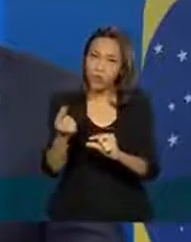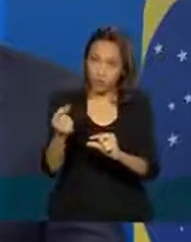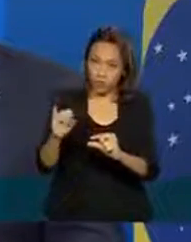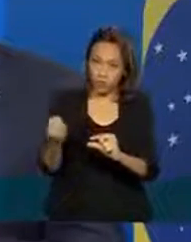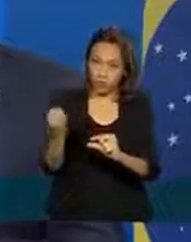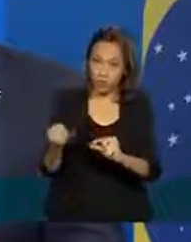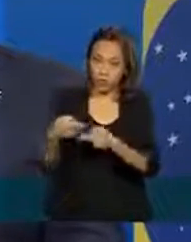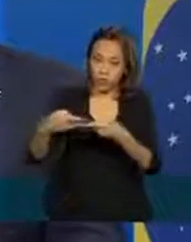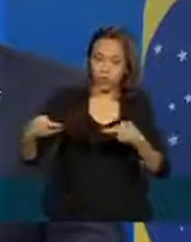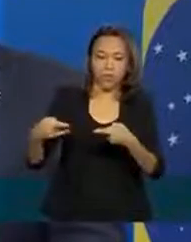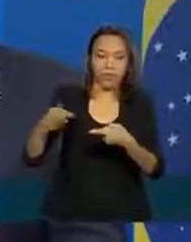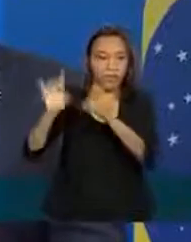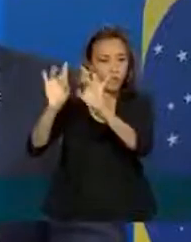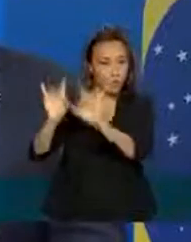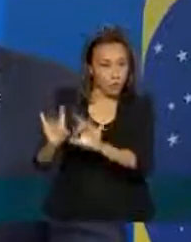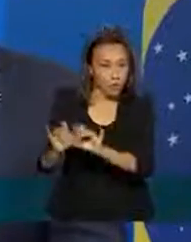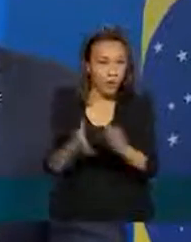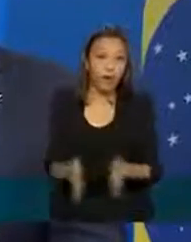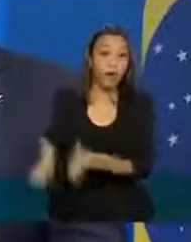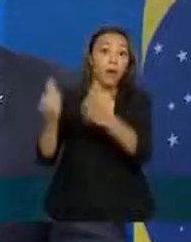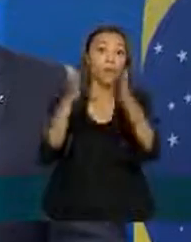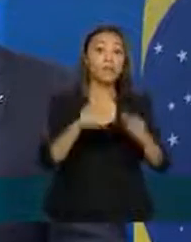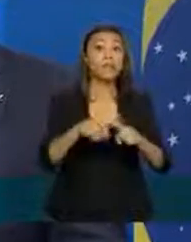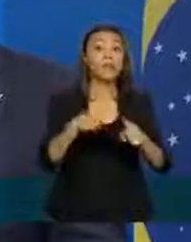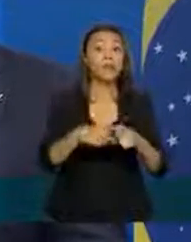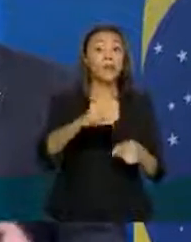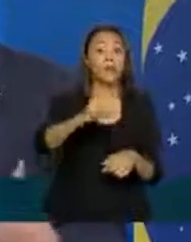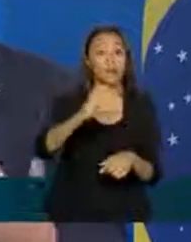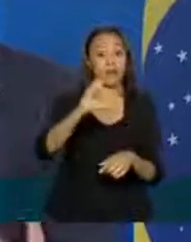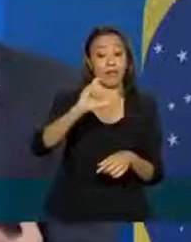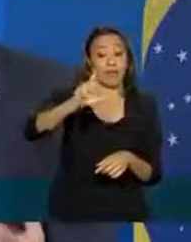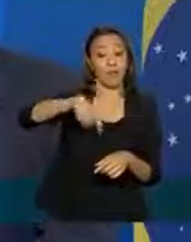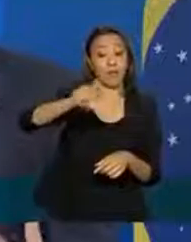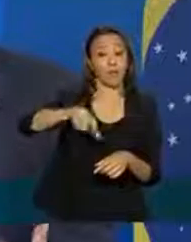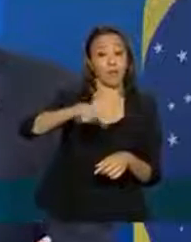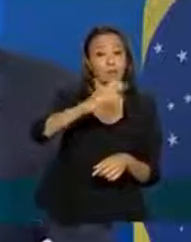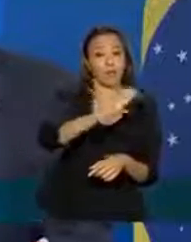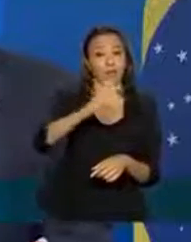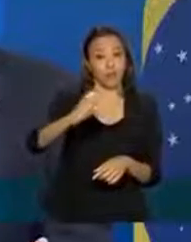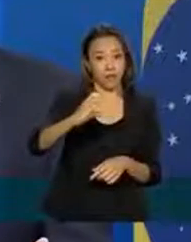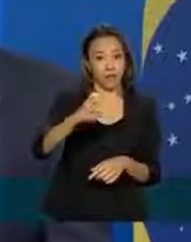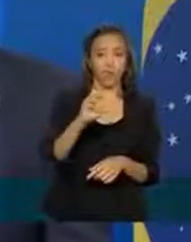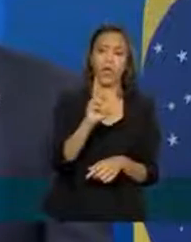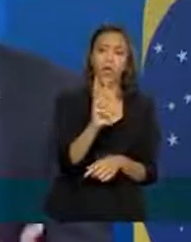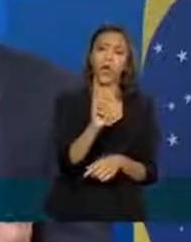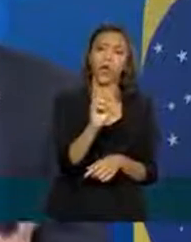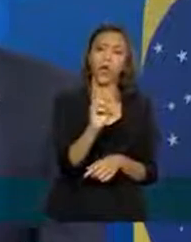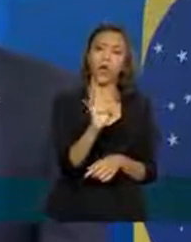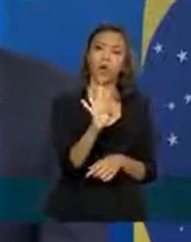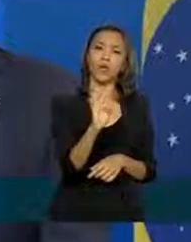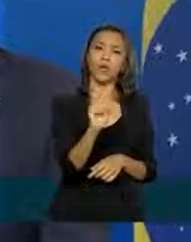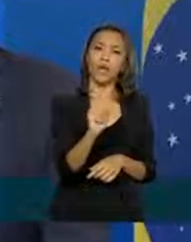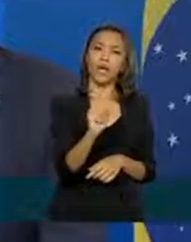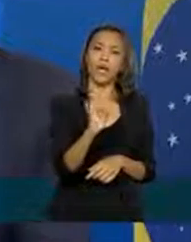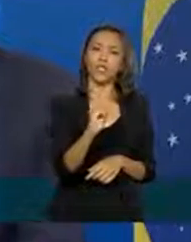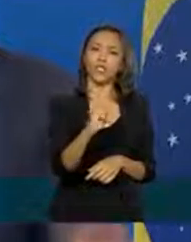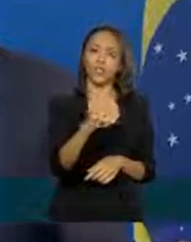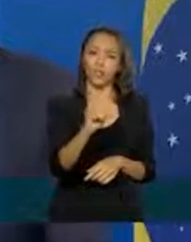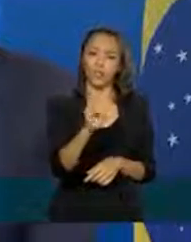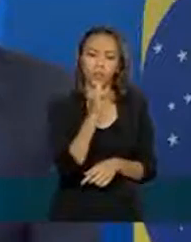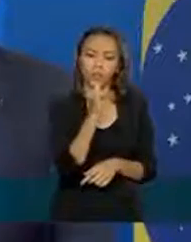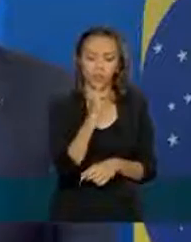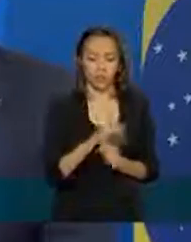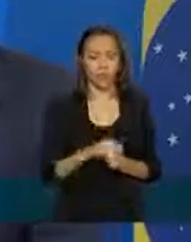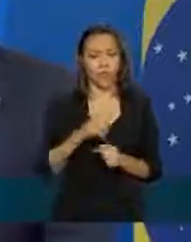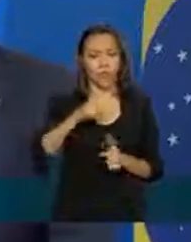e o rotativo do cartão de crédito. O que é o rotativo do cartão de crédito? Quando você tem um problema, não